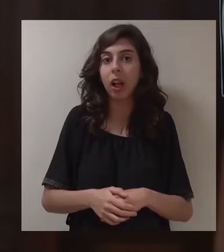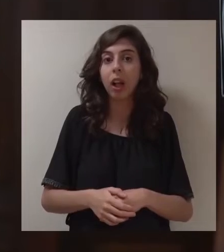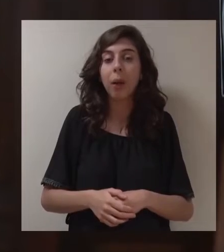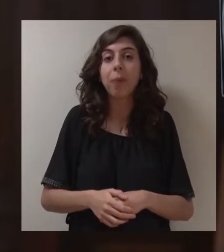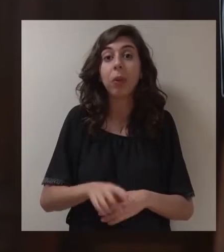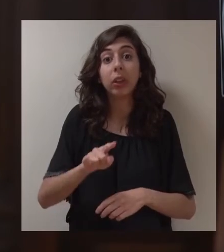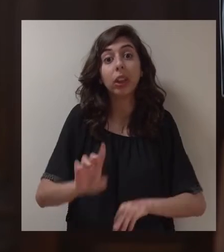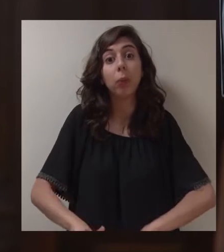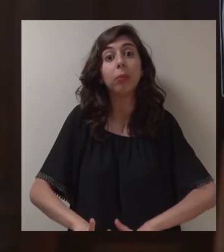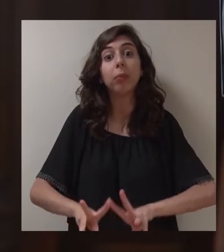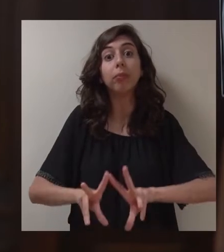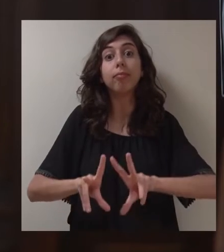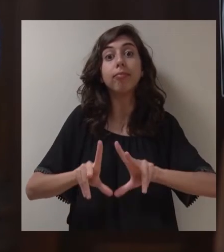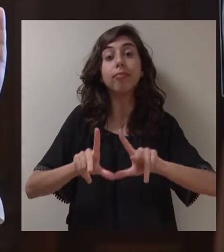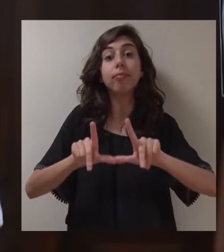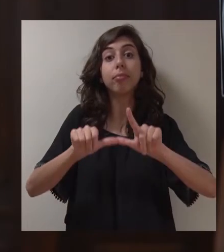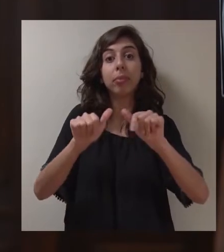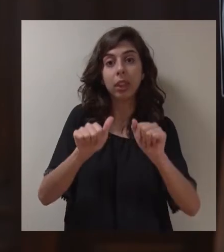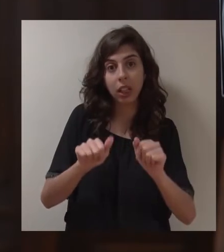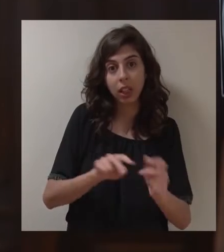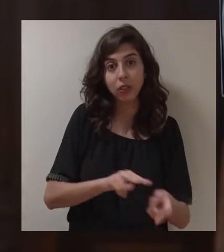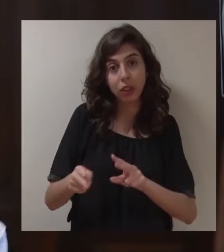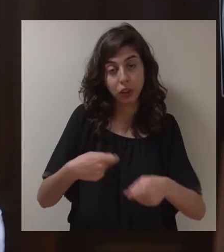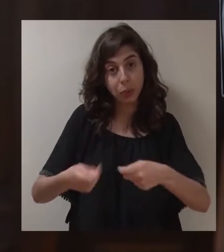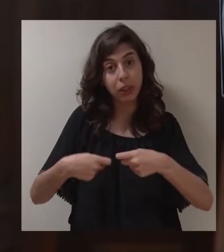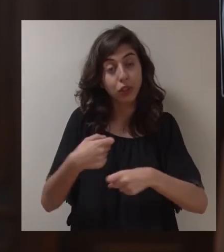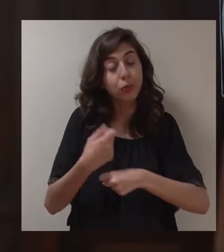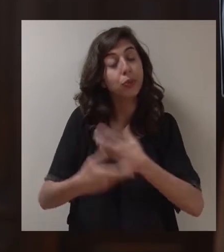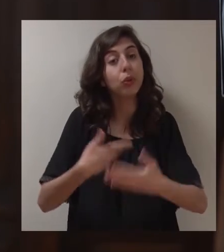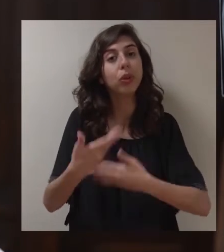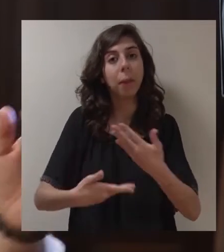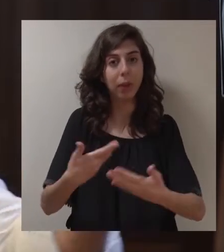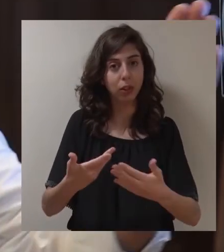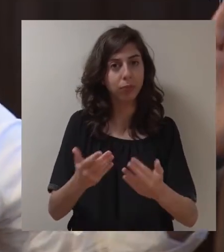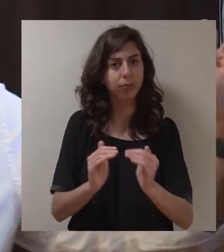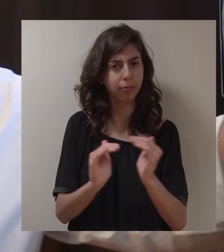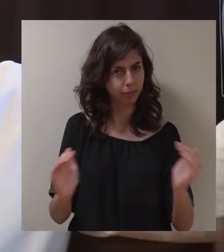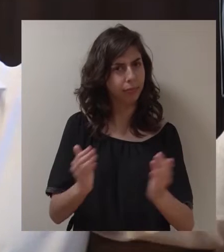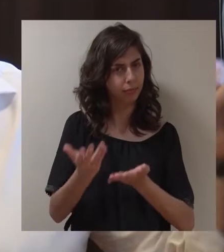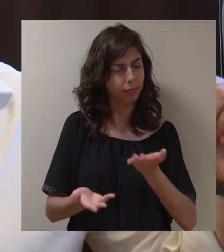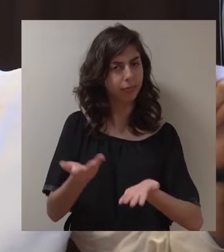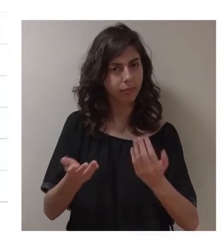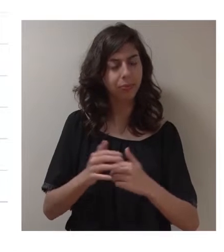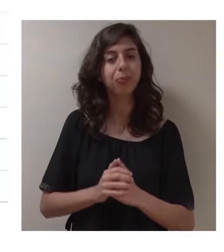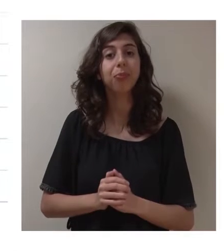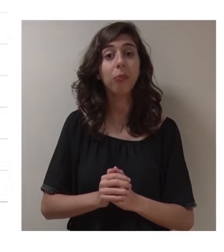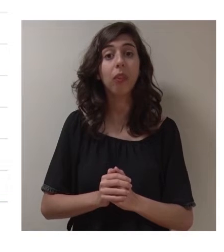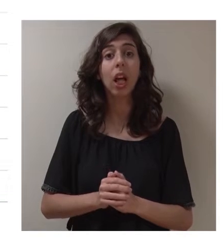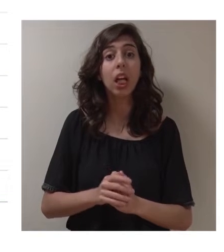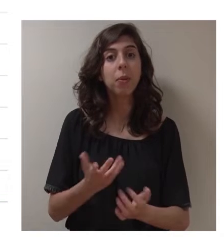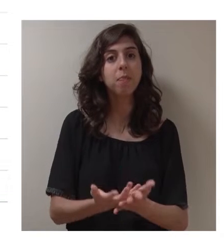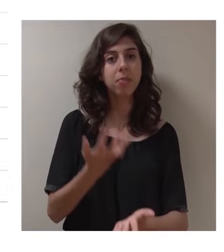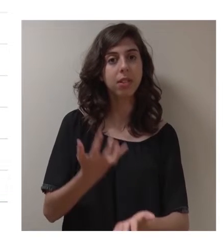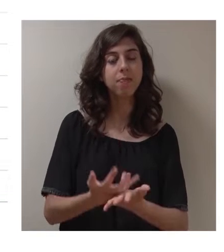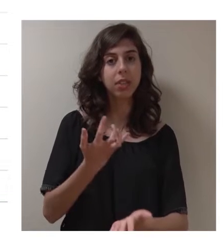É por isso uma evolução das transferências das despesas de funcionamento muito equilibrada, e onde